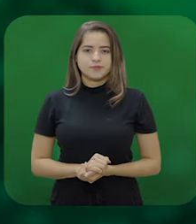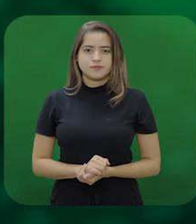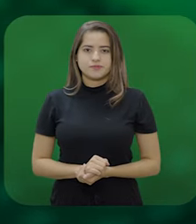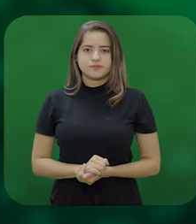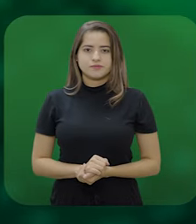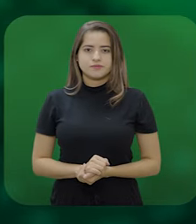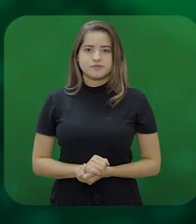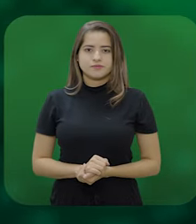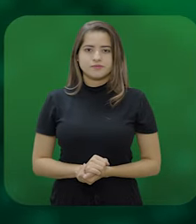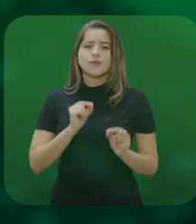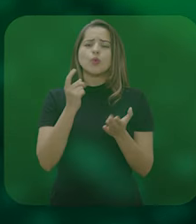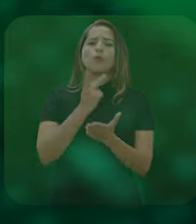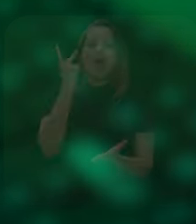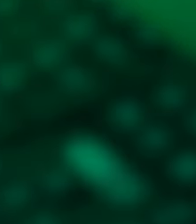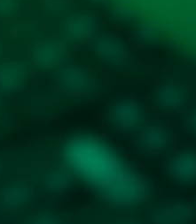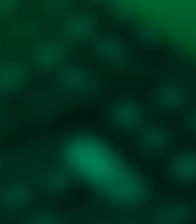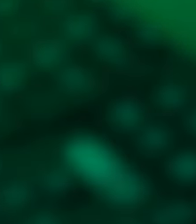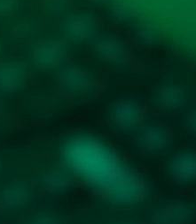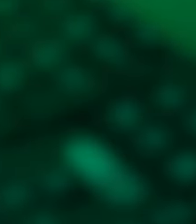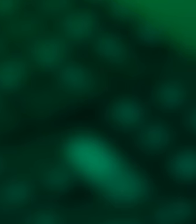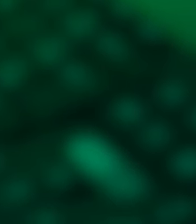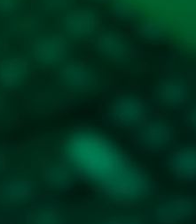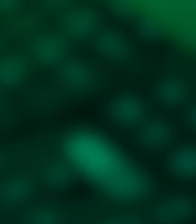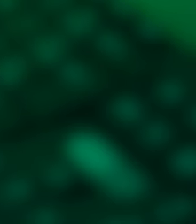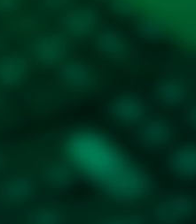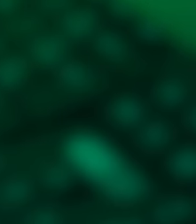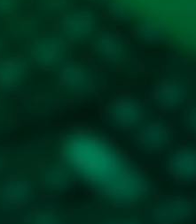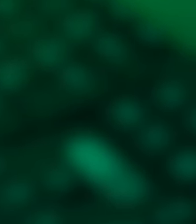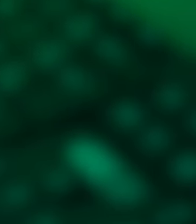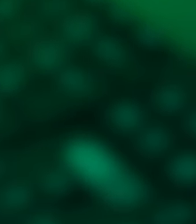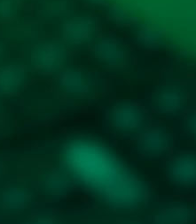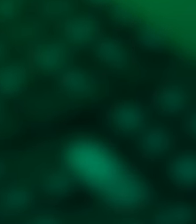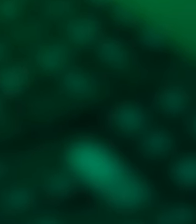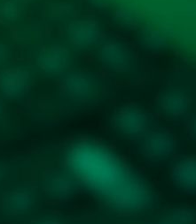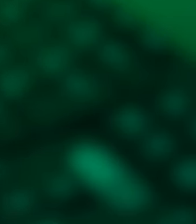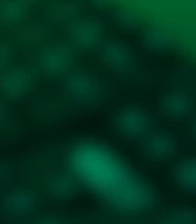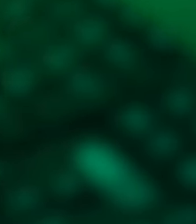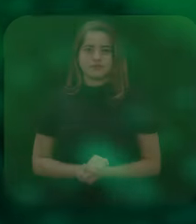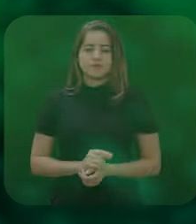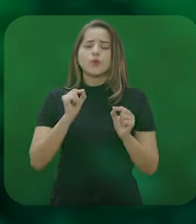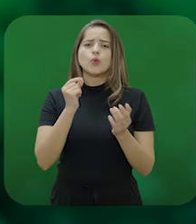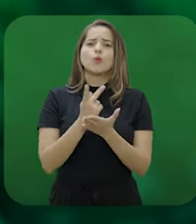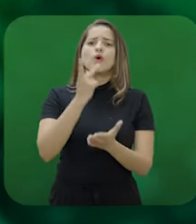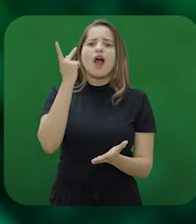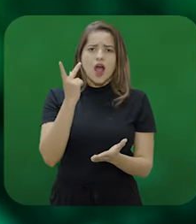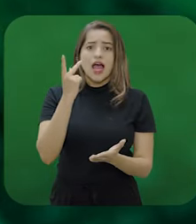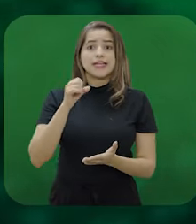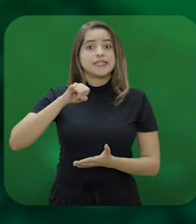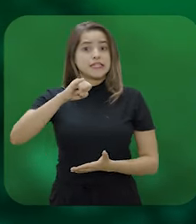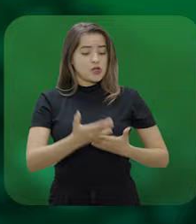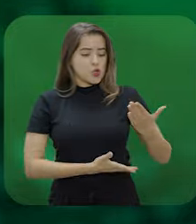servidor ou servidora não concordar com a indicação de aposentadoria emitida pela perícia oficial em saúde